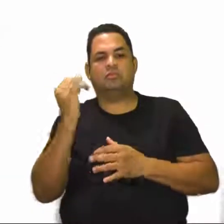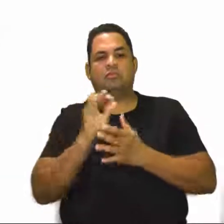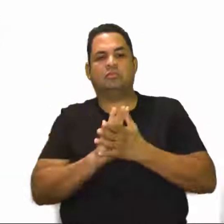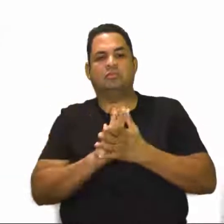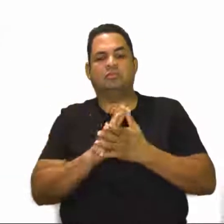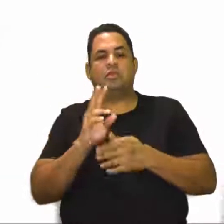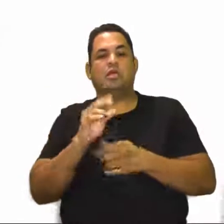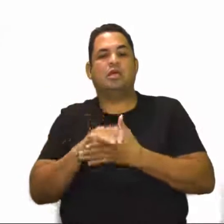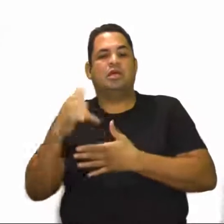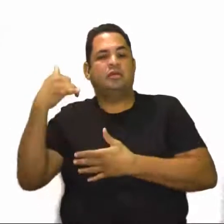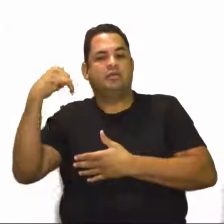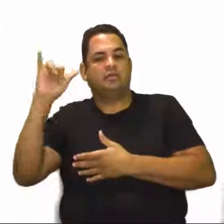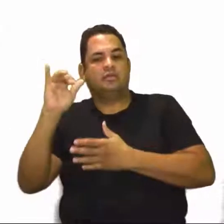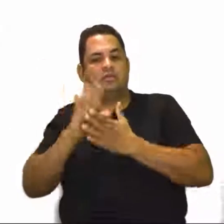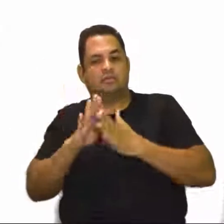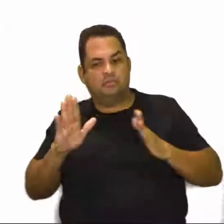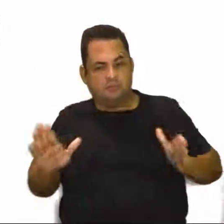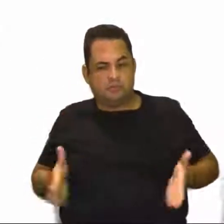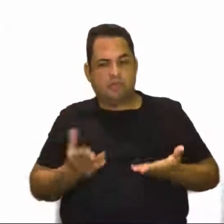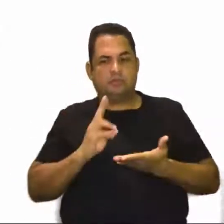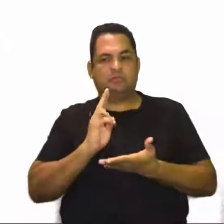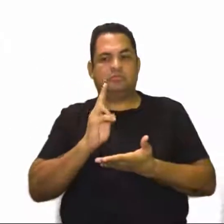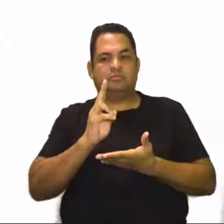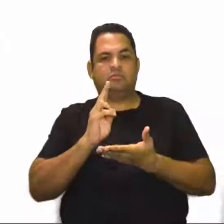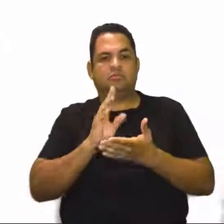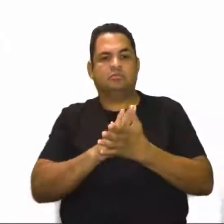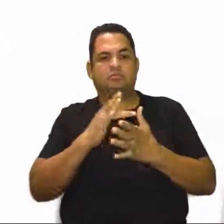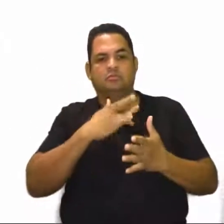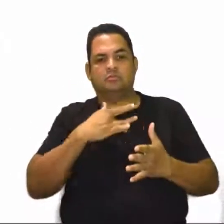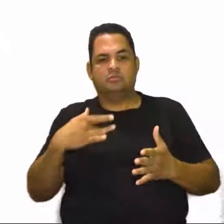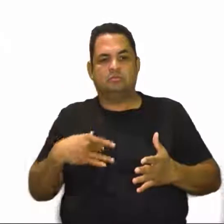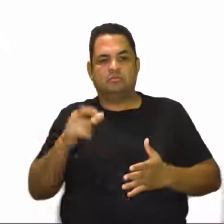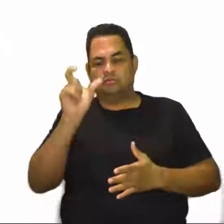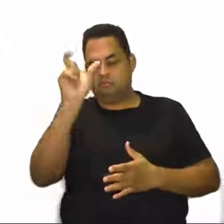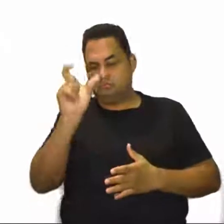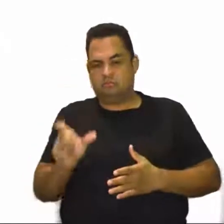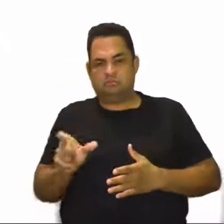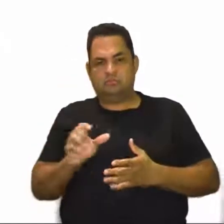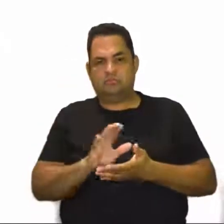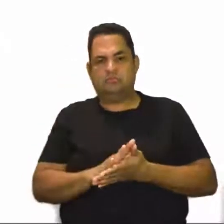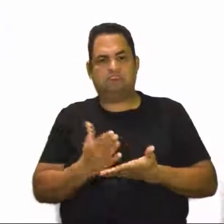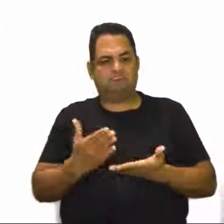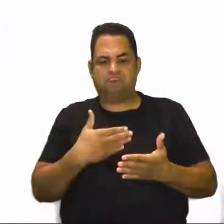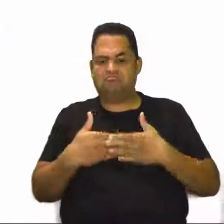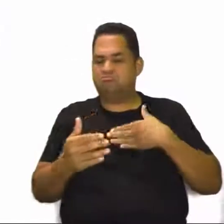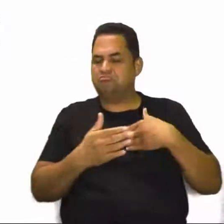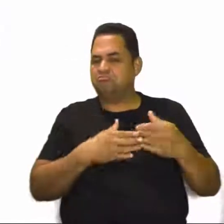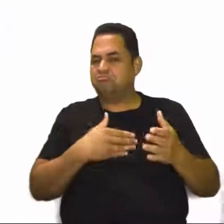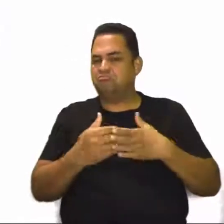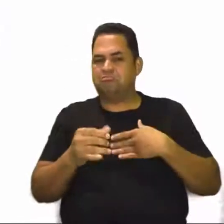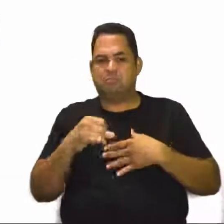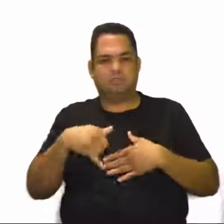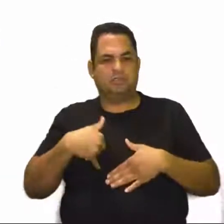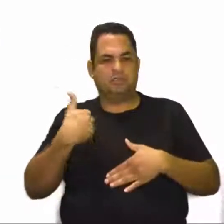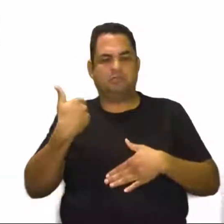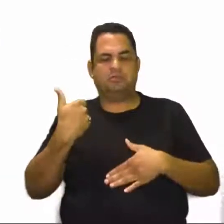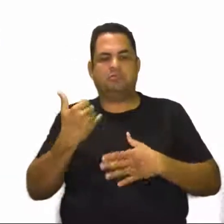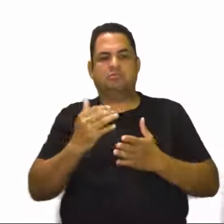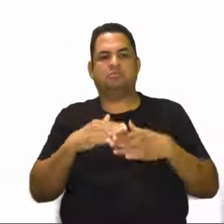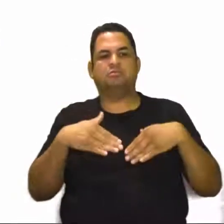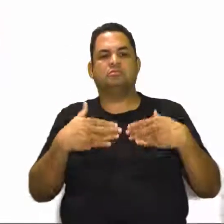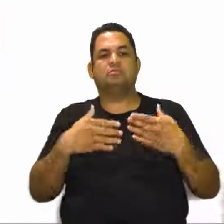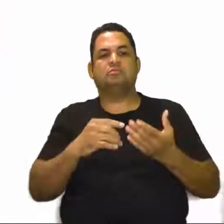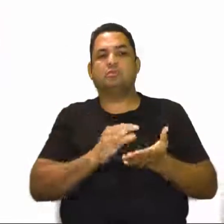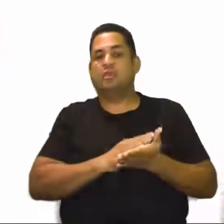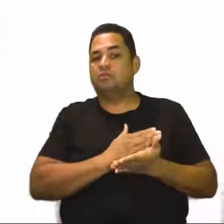de prevenção, de promoção e também de manutenção da saúde do indivíduo, independente da idade. A partir